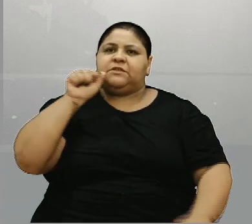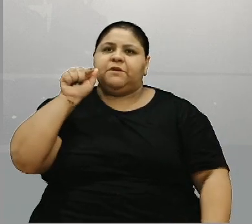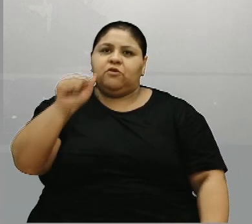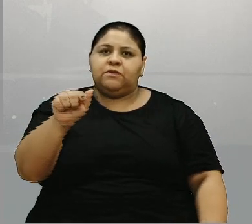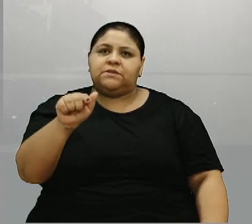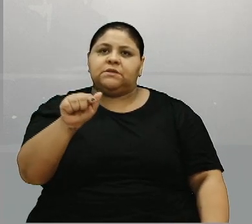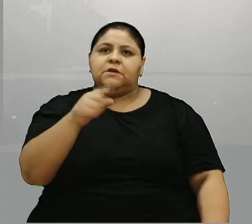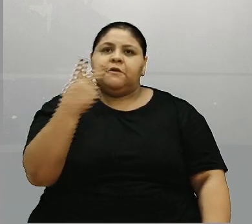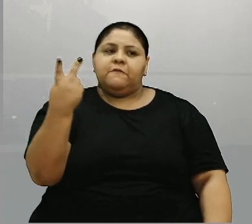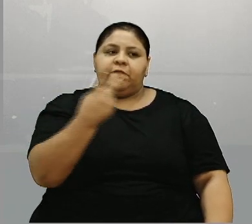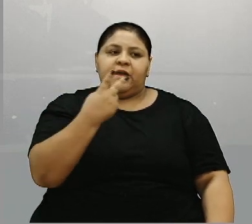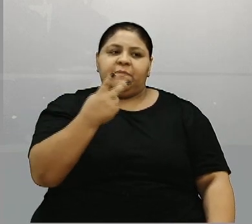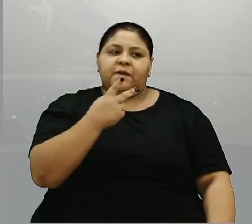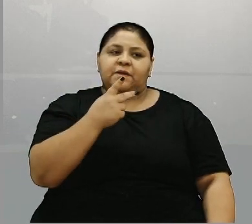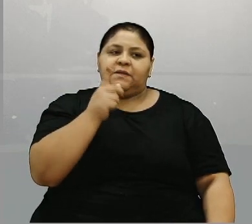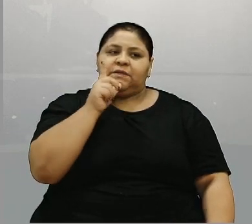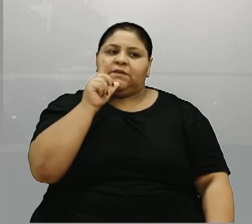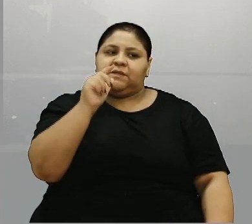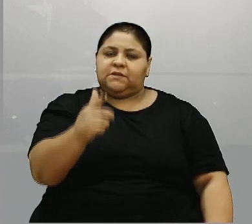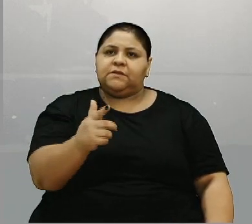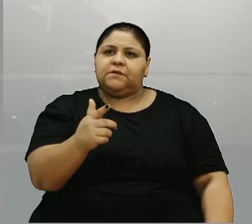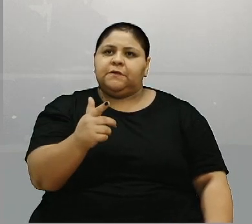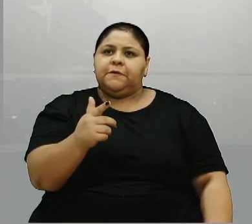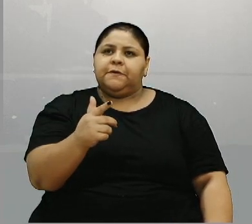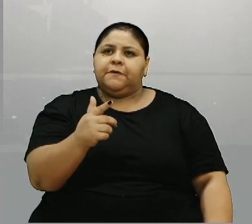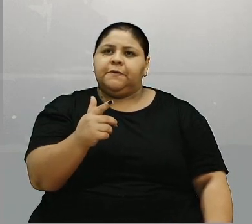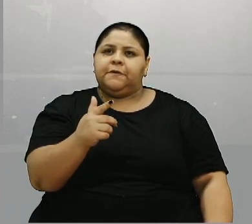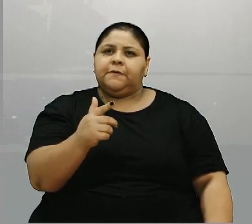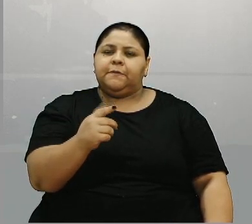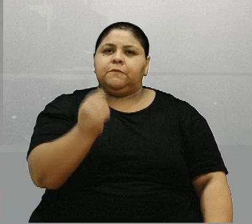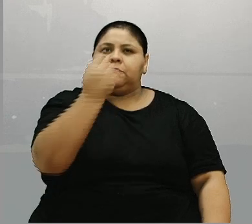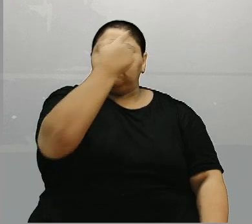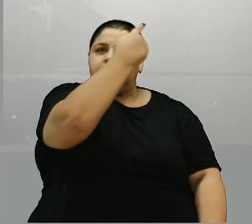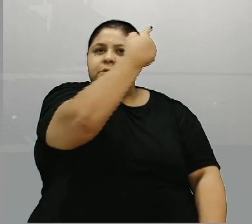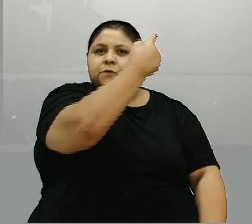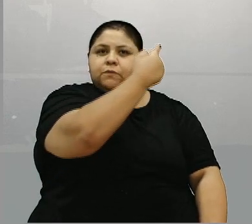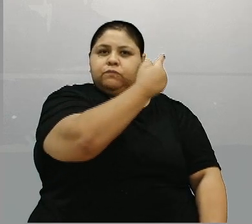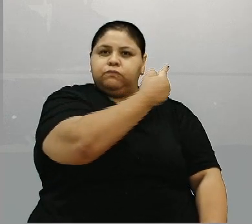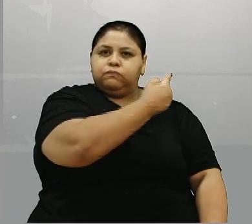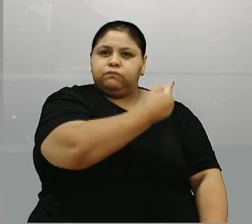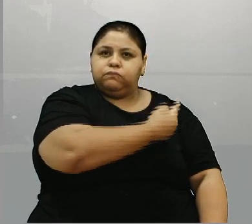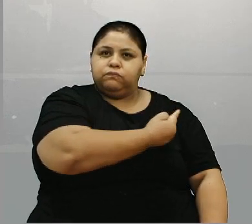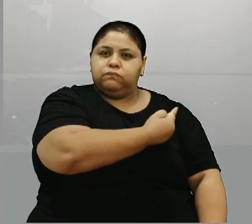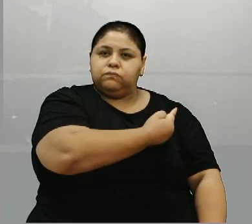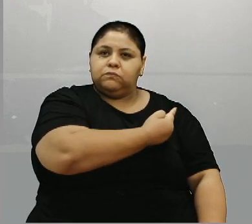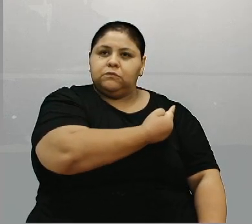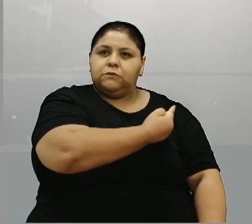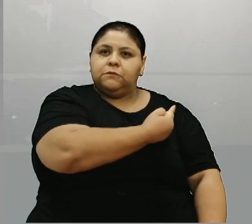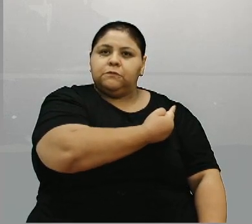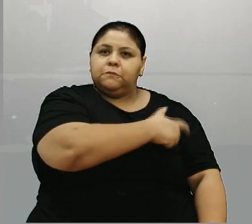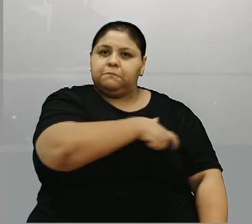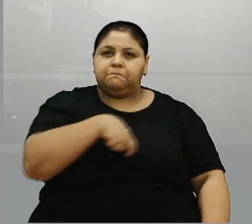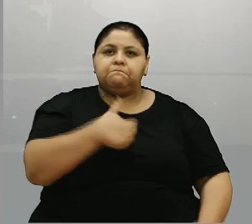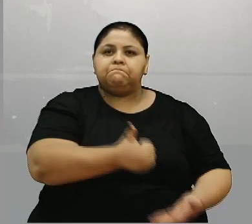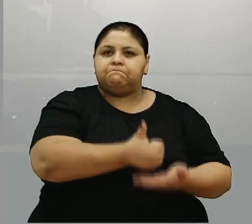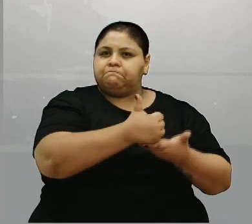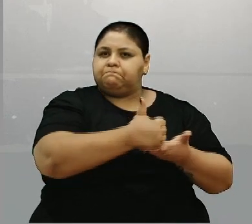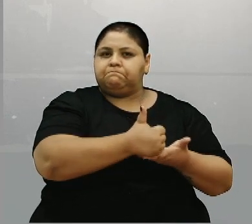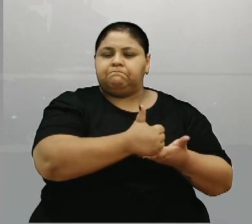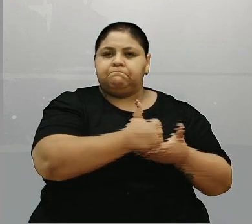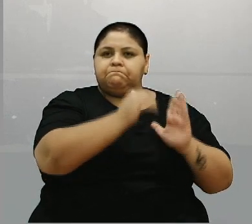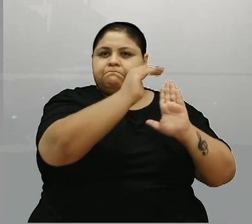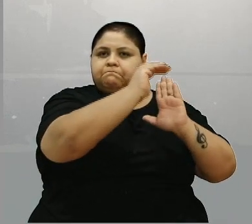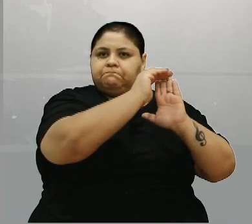Lique Estadual, 874 mil. Convênio da Prefeitura, 6 milhões. Patrocínio direto, 4 milhões 289.